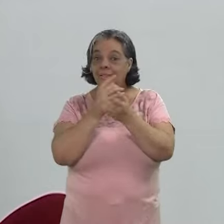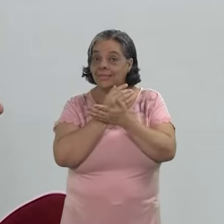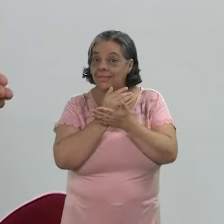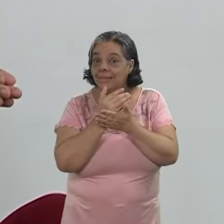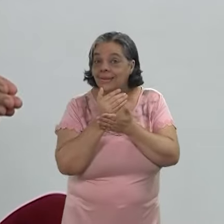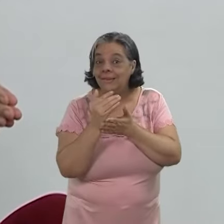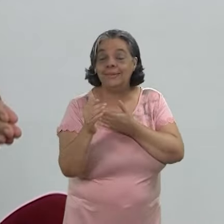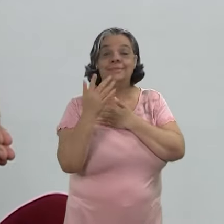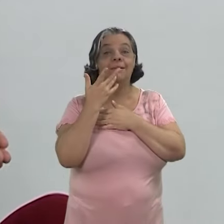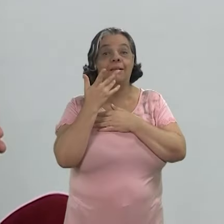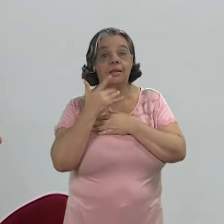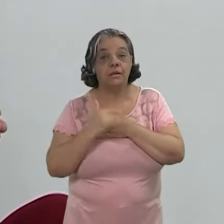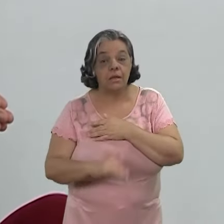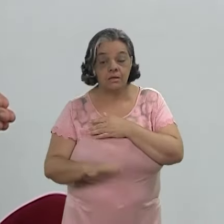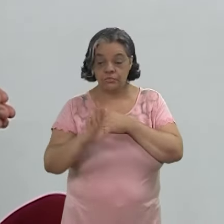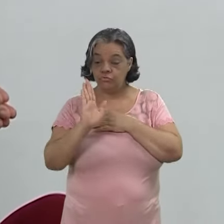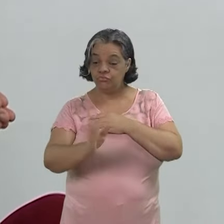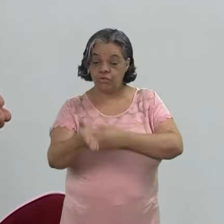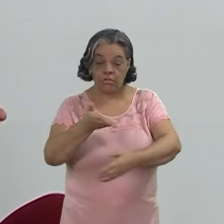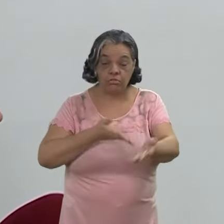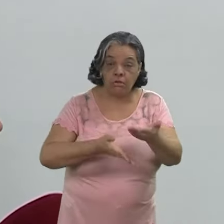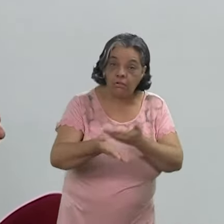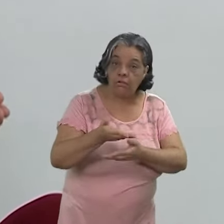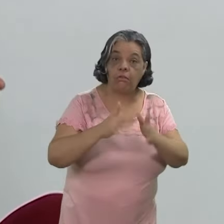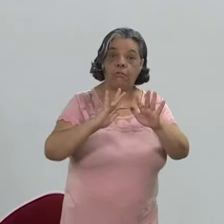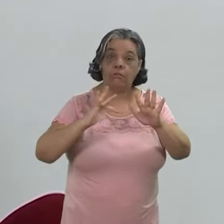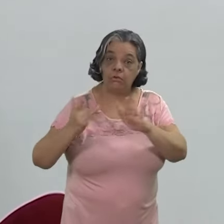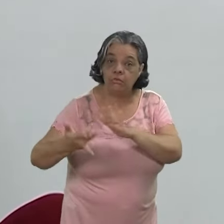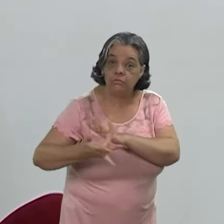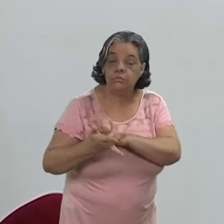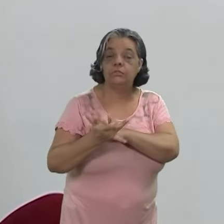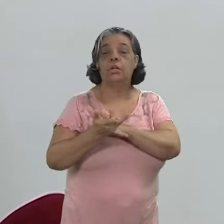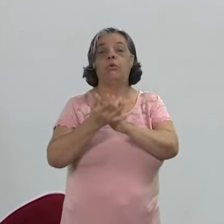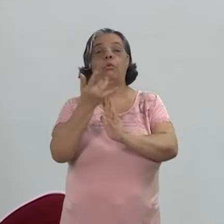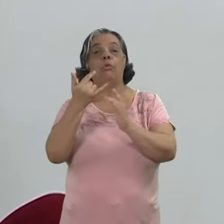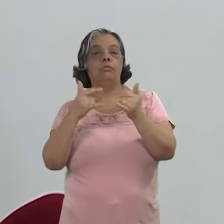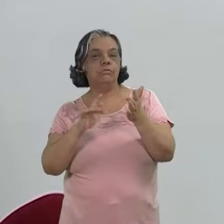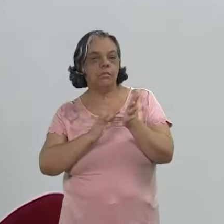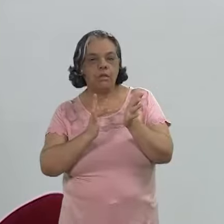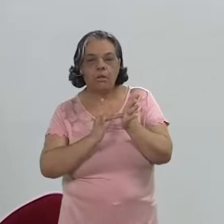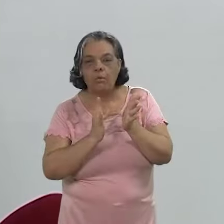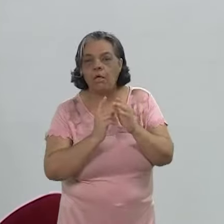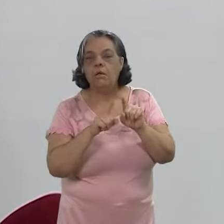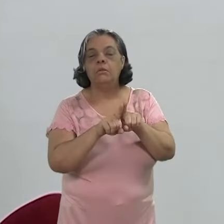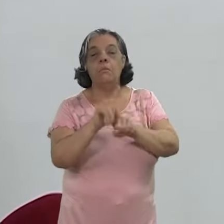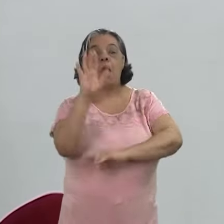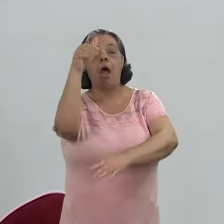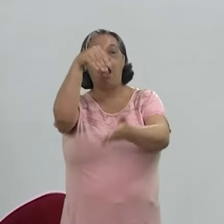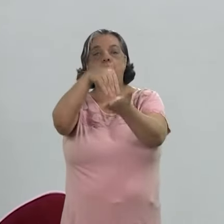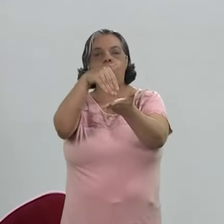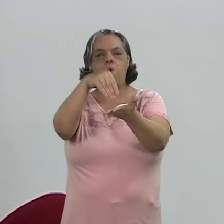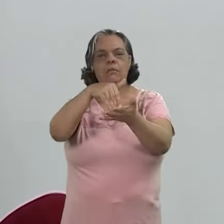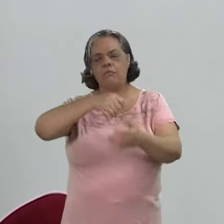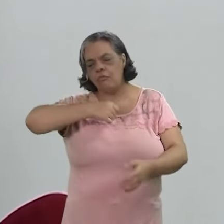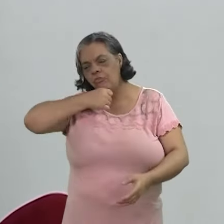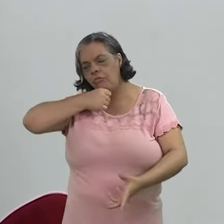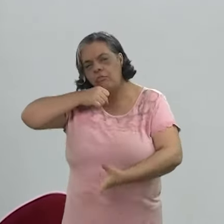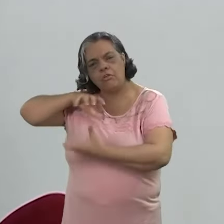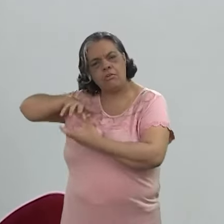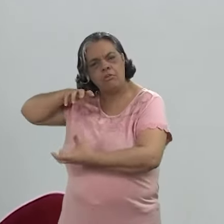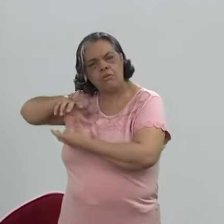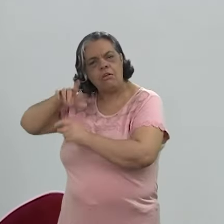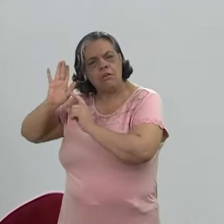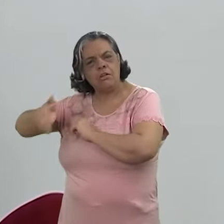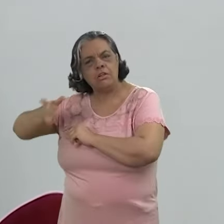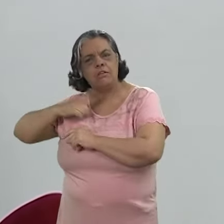desde a criança, que já está interagindo com rede social, com dispositivo, até a senhorinha